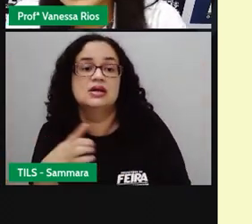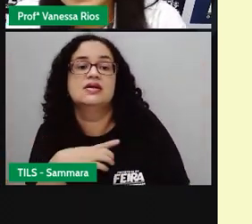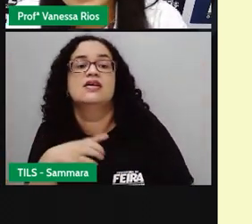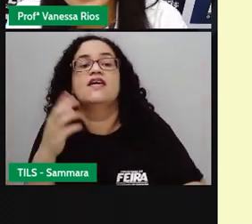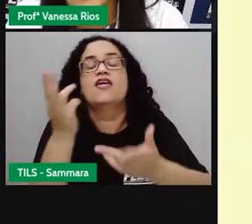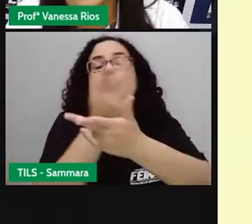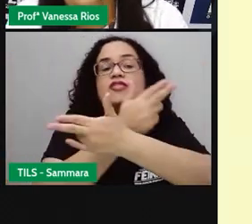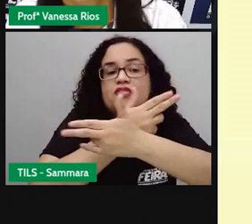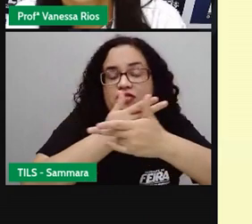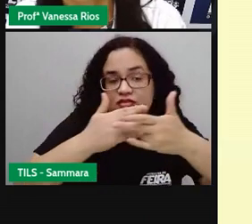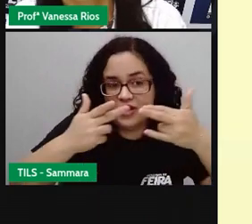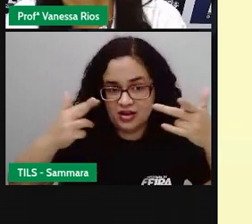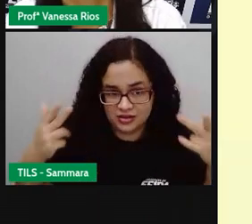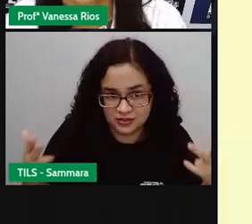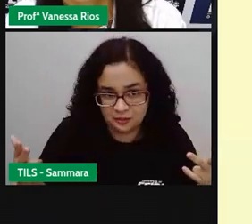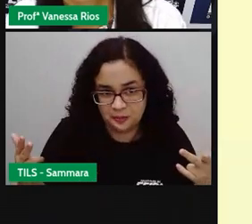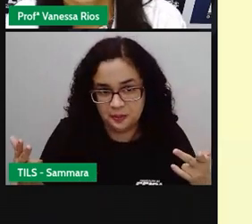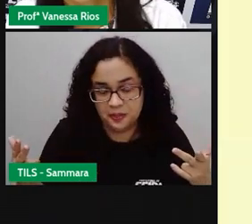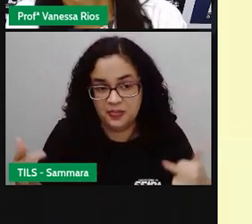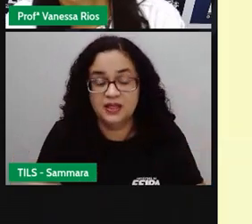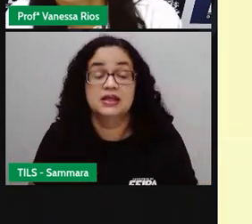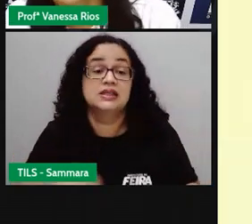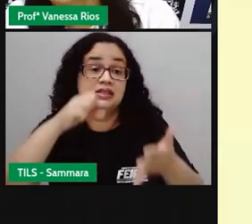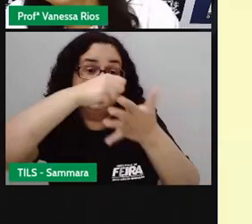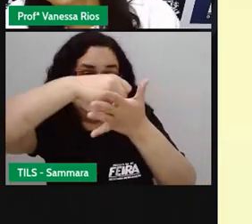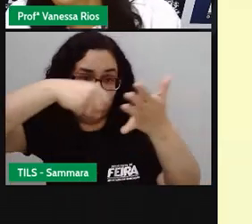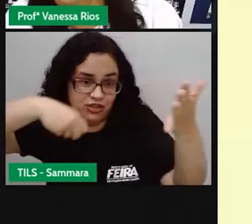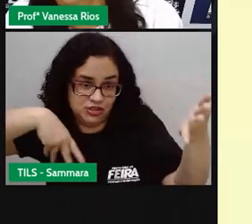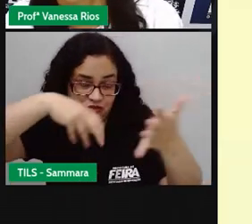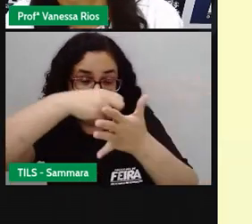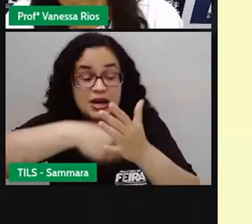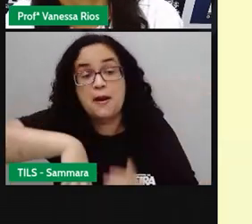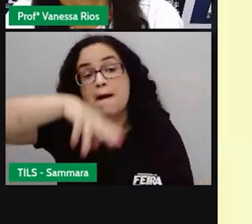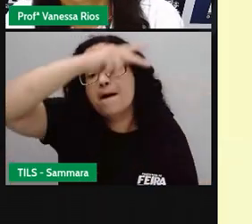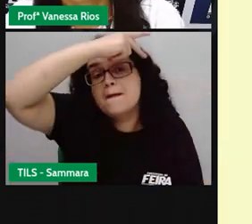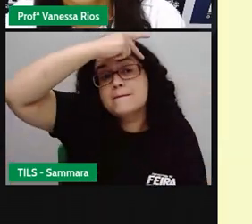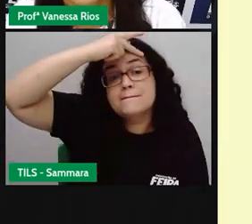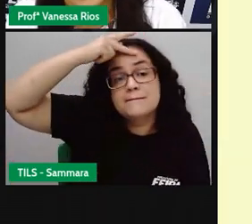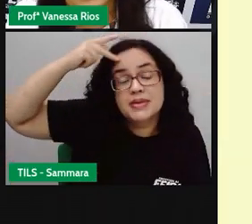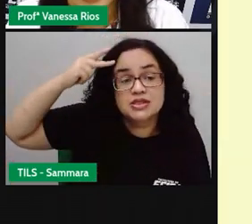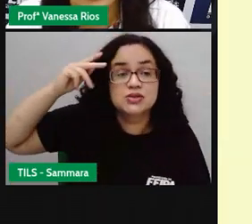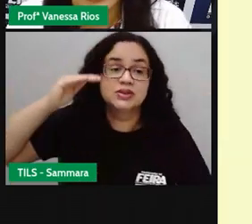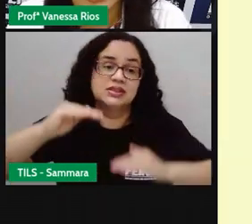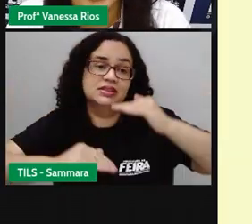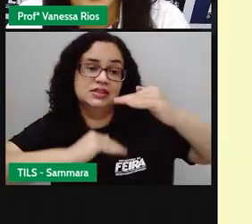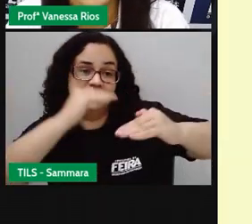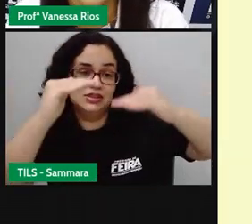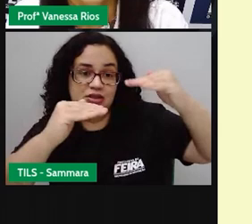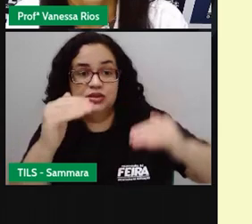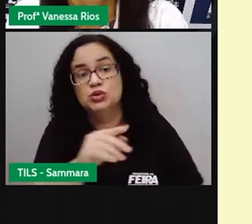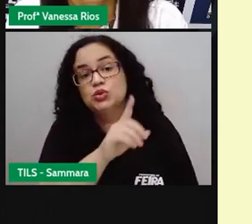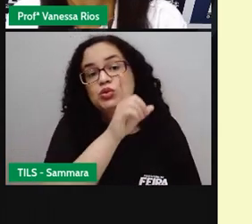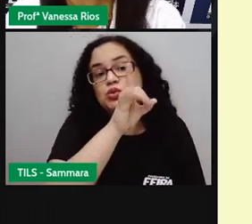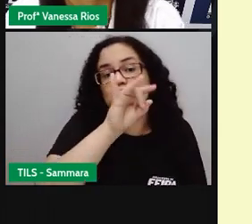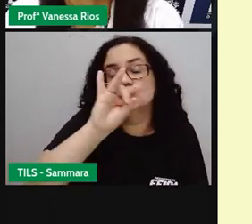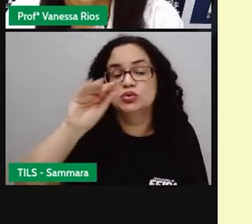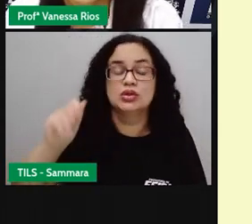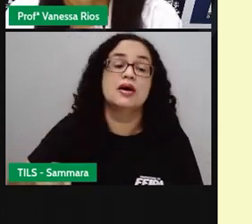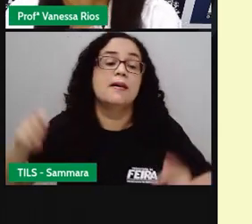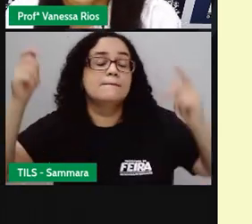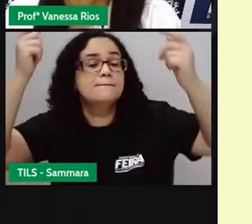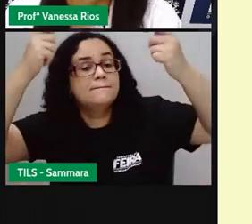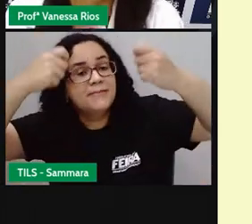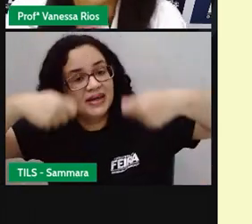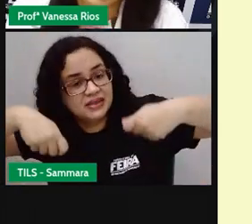várias ações, não é? Várias atividades que as pessoas desenvolvem no decorrer do dia e que precisam